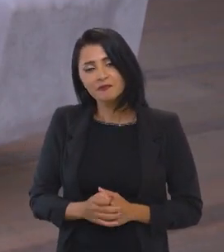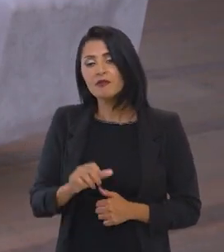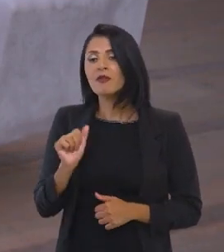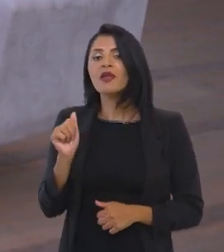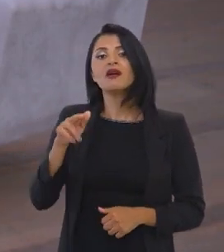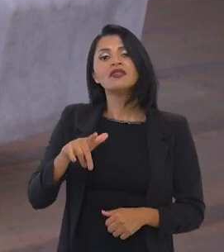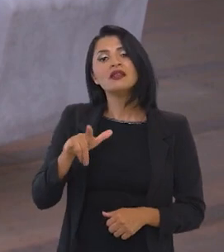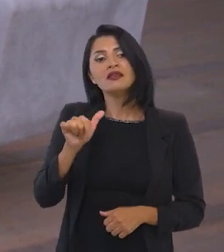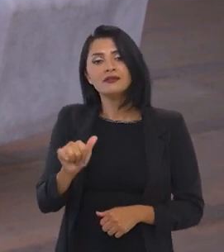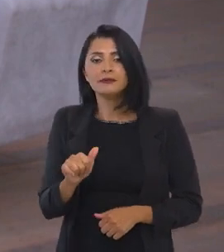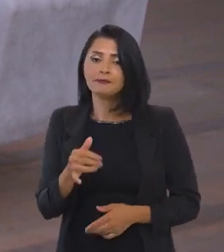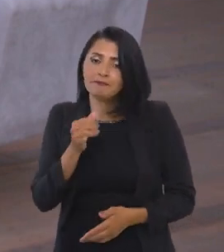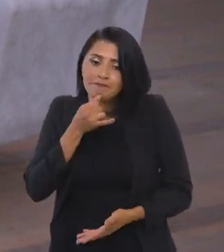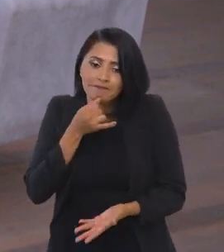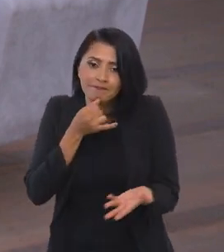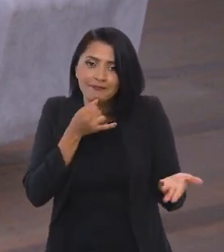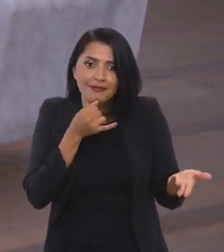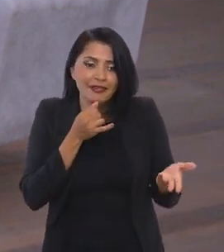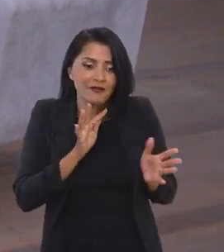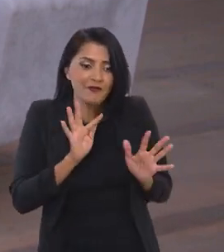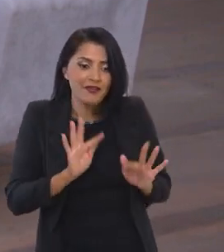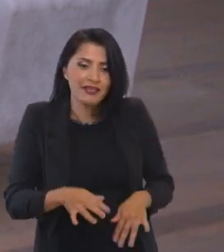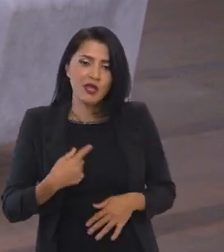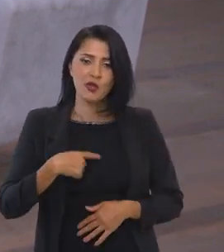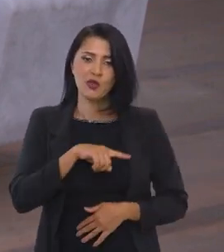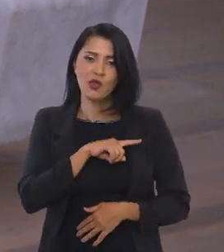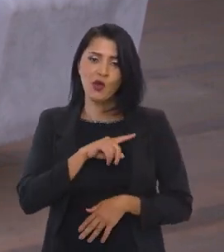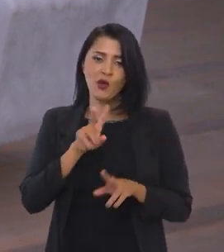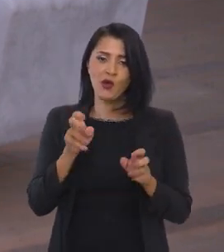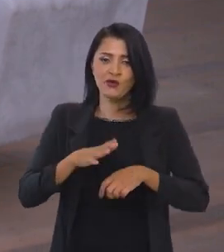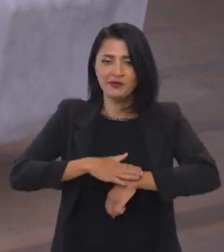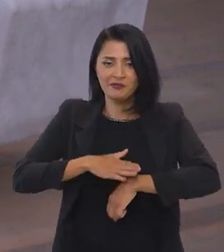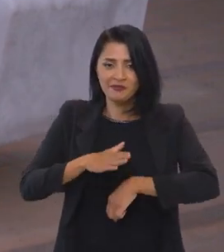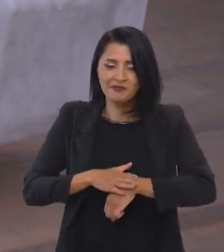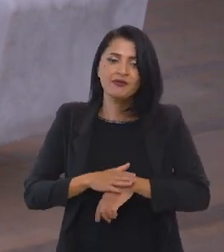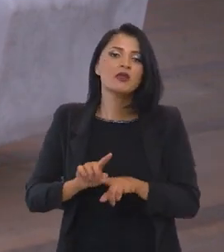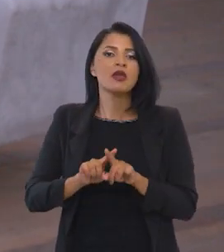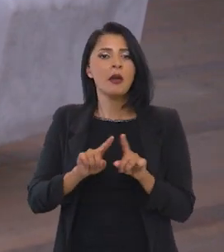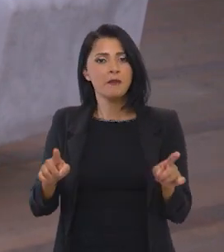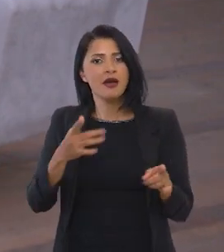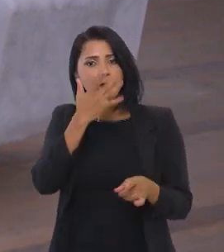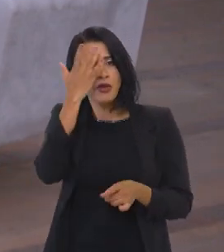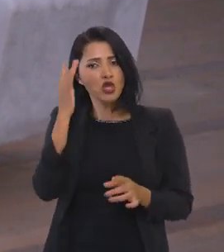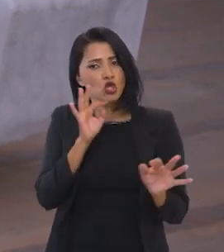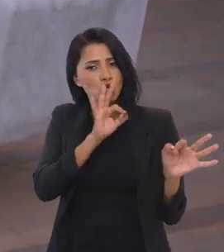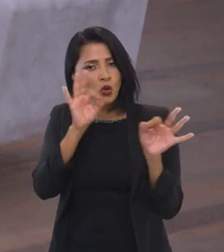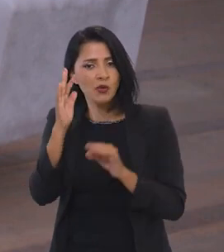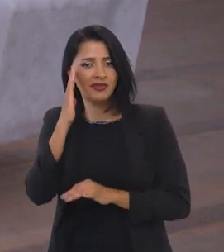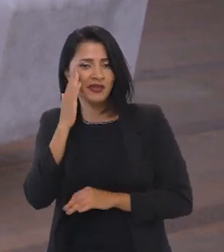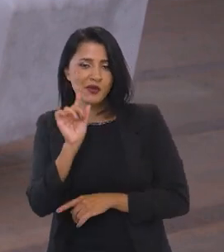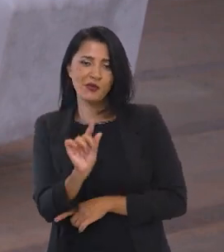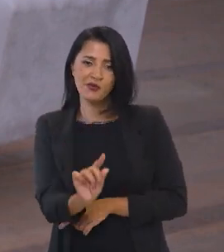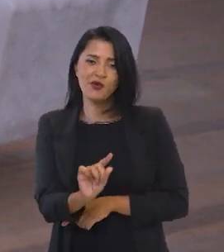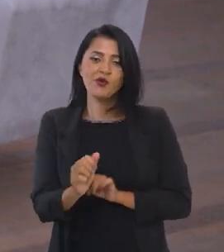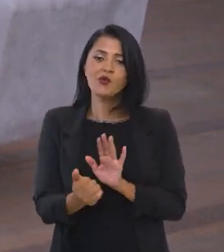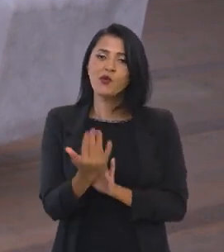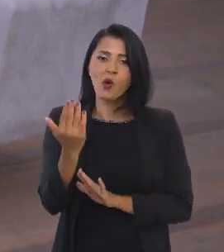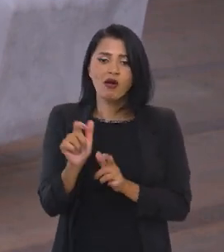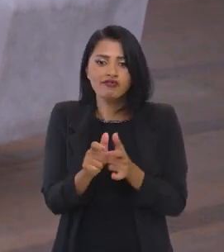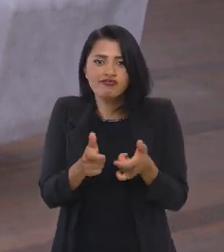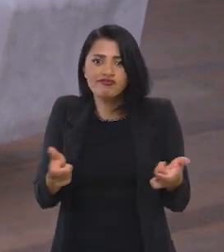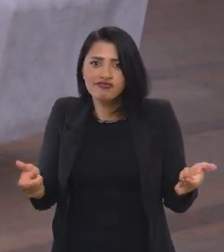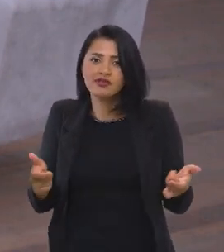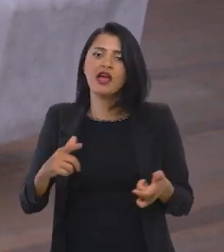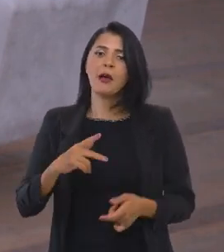Exatamente. Ana Elize, felizmente a gente está acabando o nosso tempo aqui. Mas acho que o telespectador entendeu um pouquinho